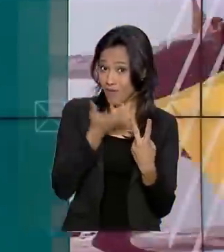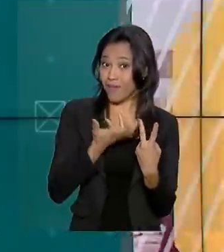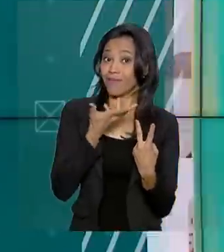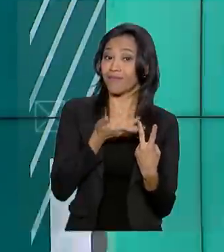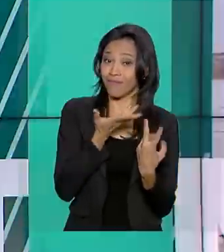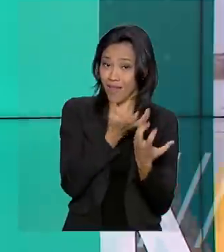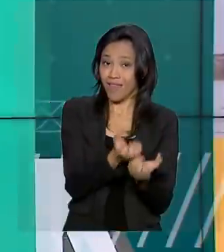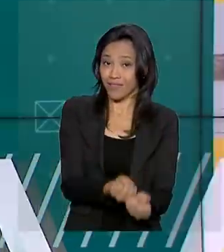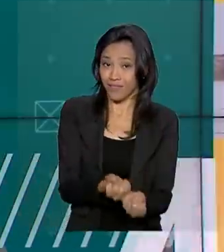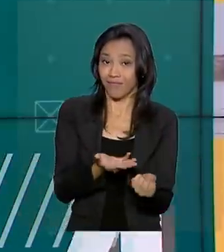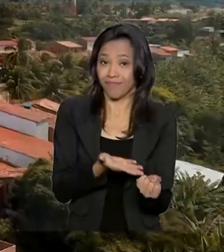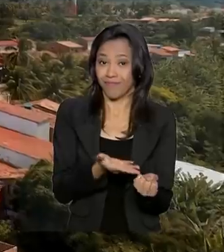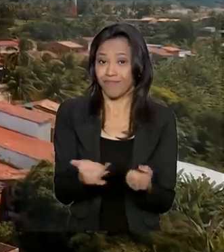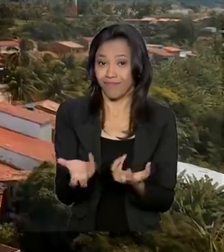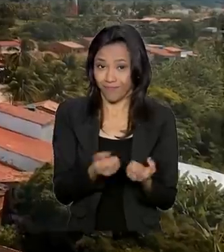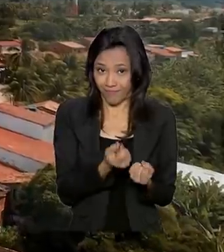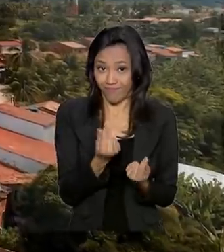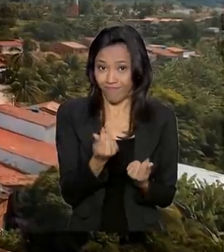parte do programa.